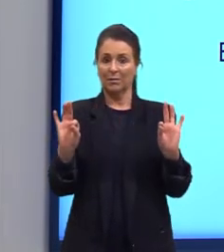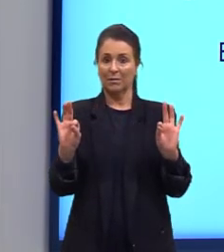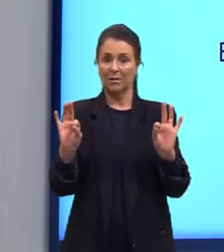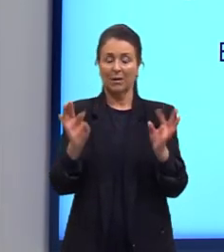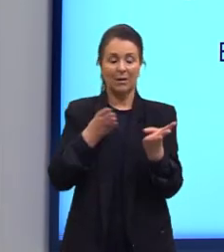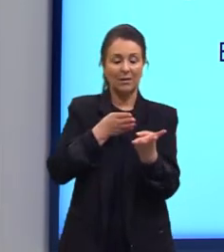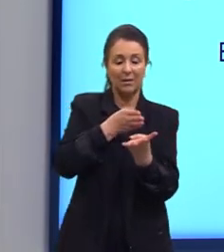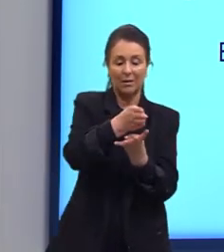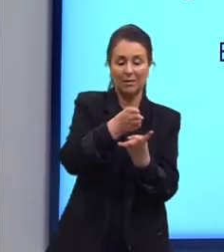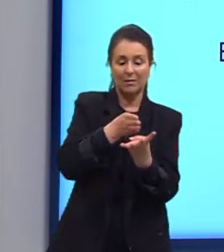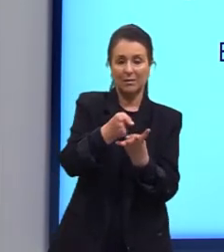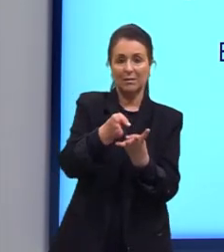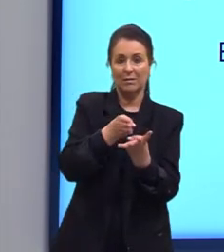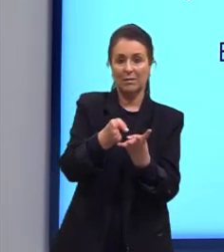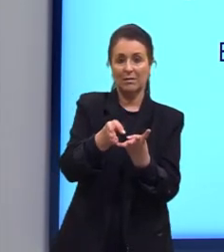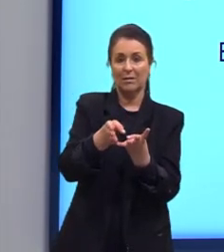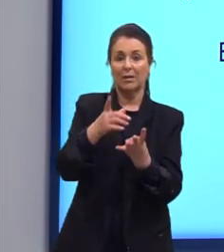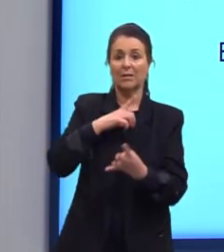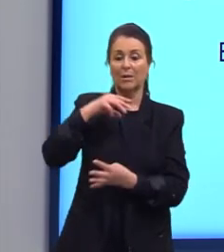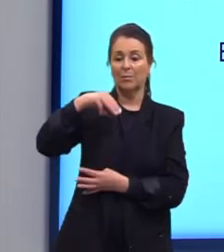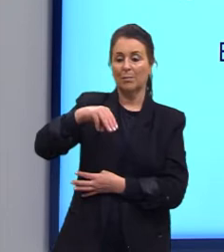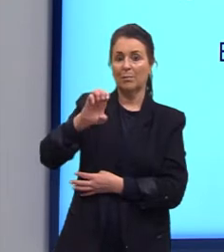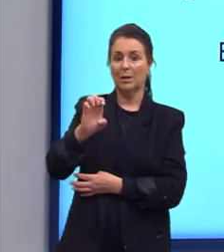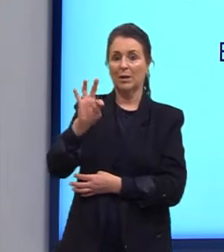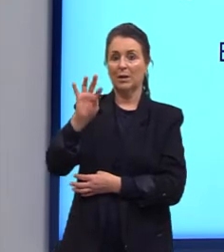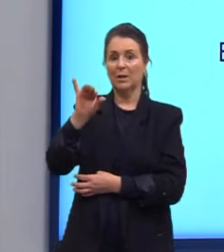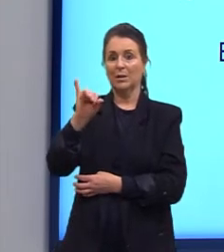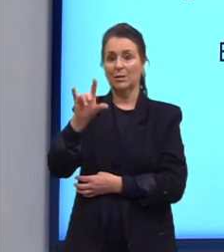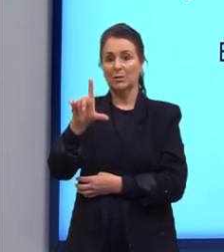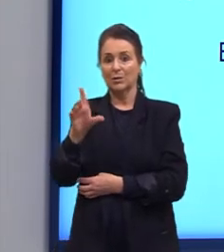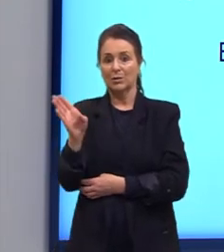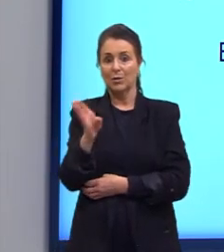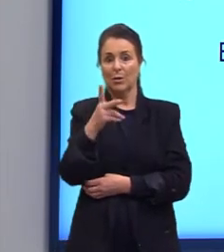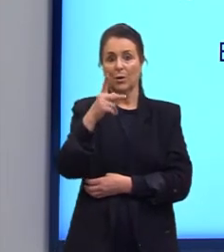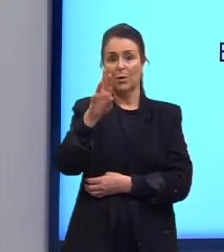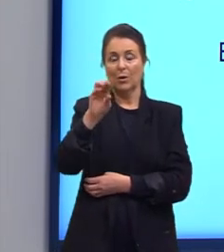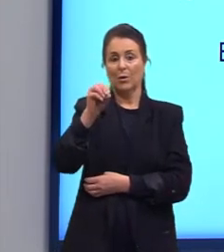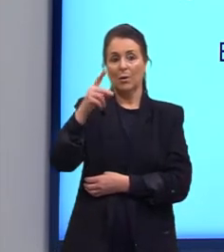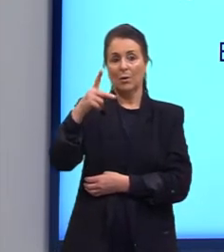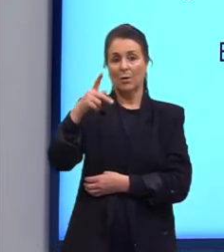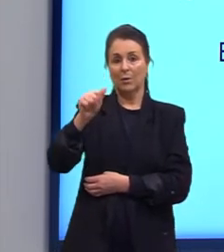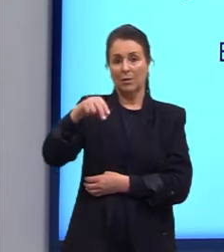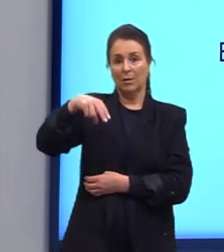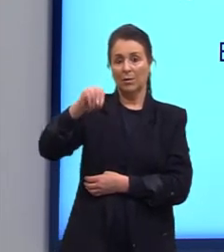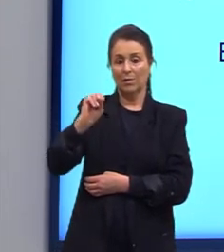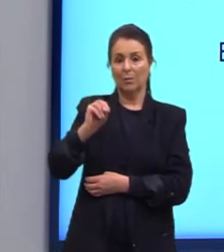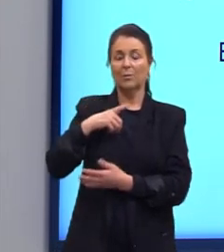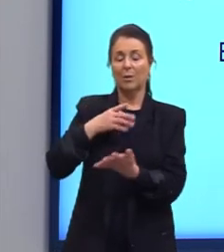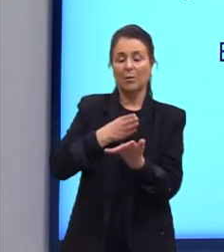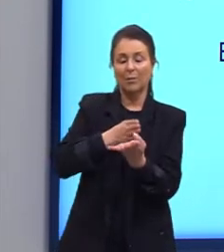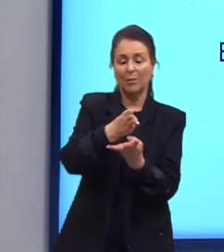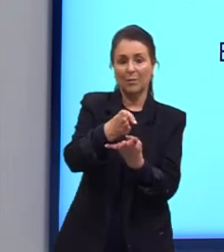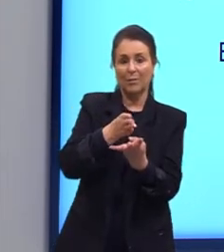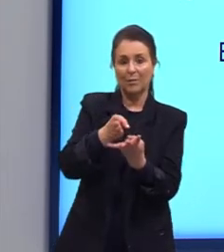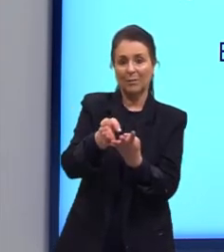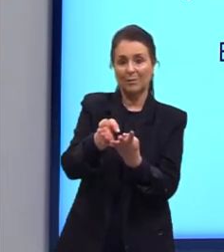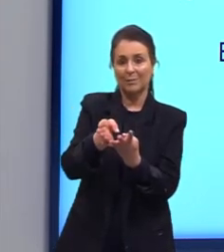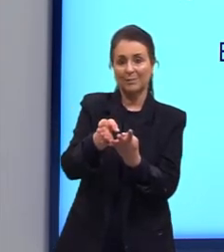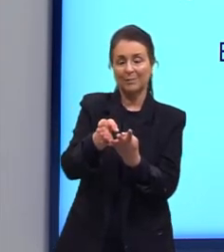porque eu vou ter um metilpropano, eu vou ter uma ramificação de um metil,